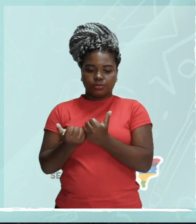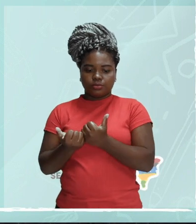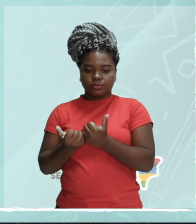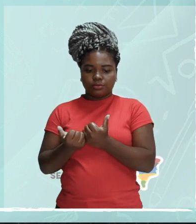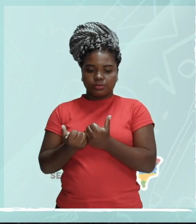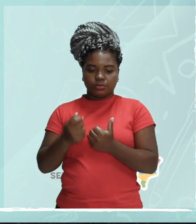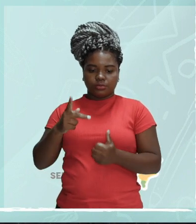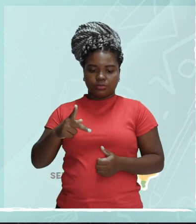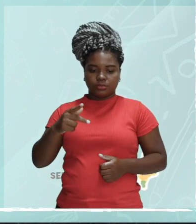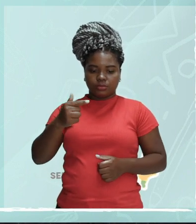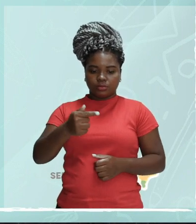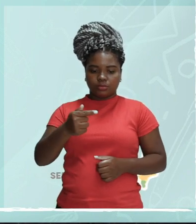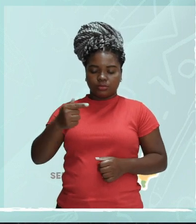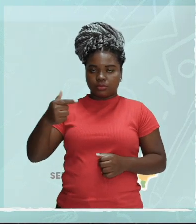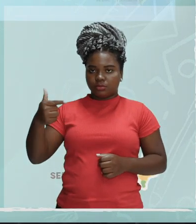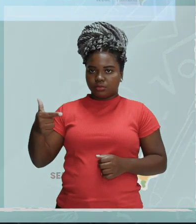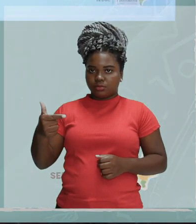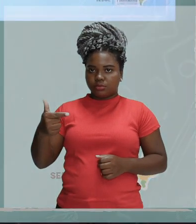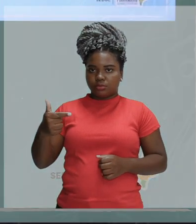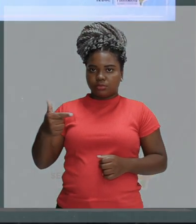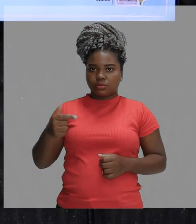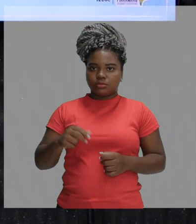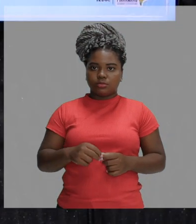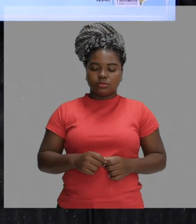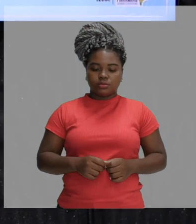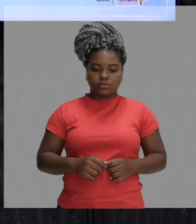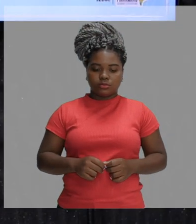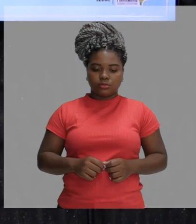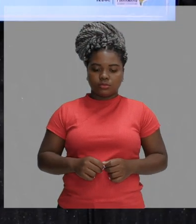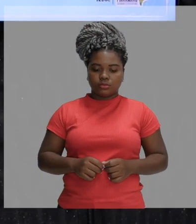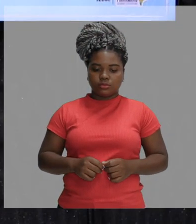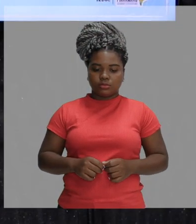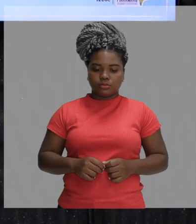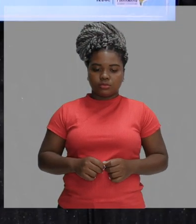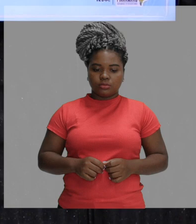ter 1,8 sobre 72 e o P' ok?